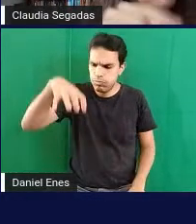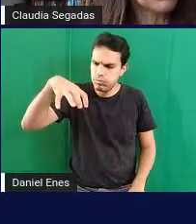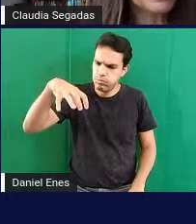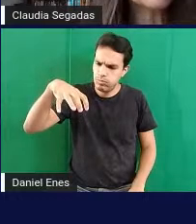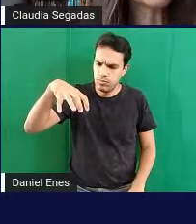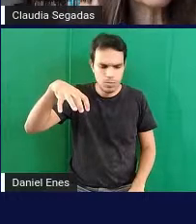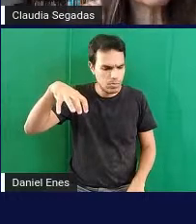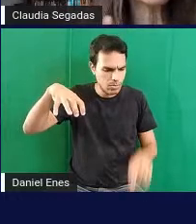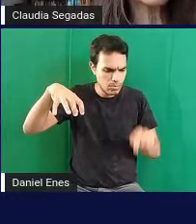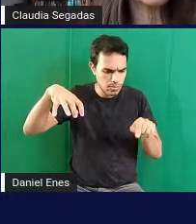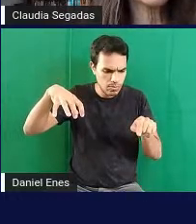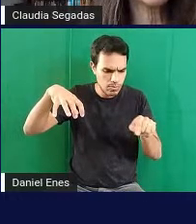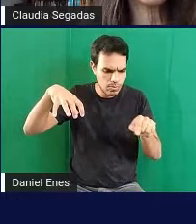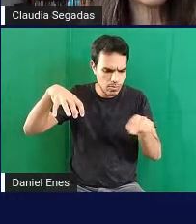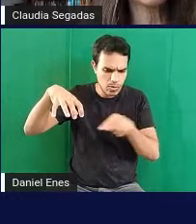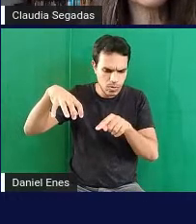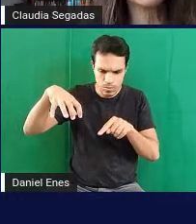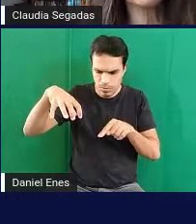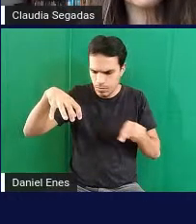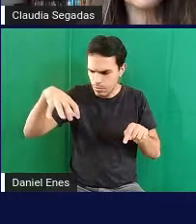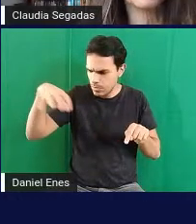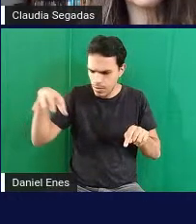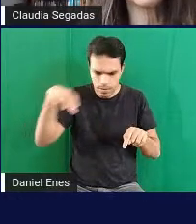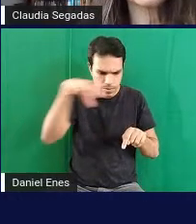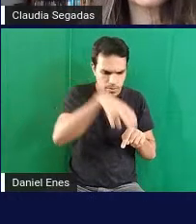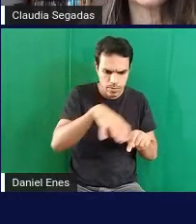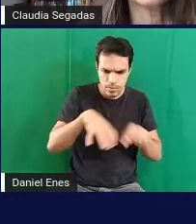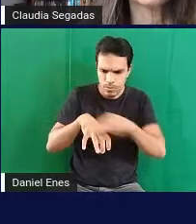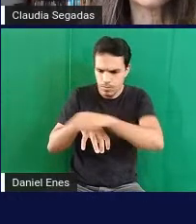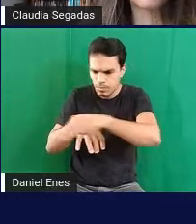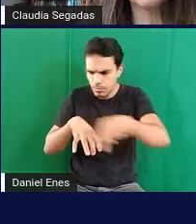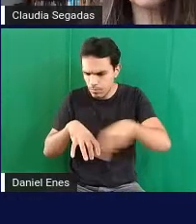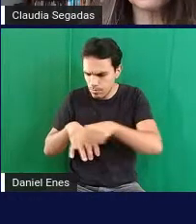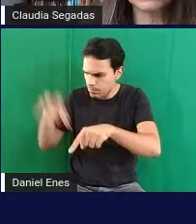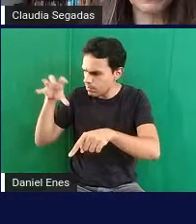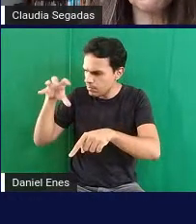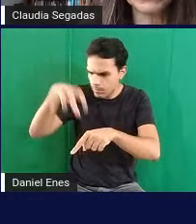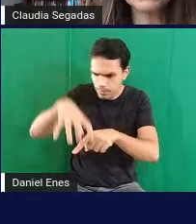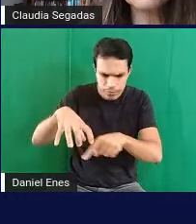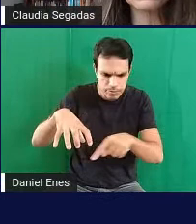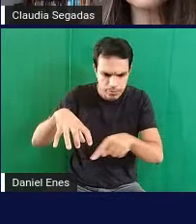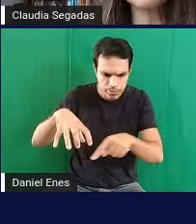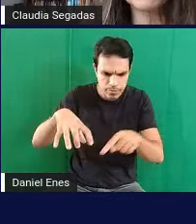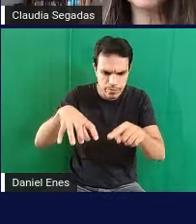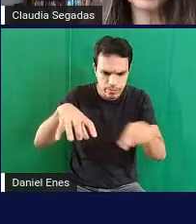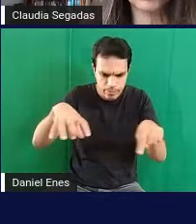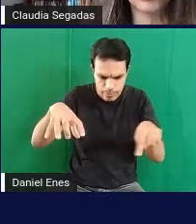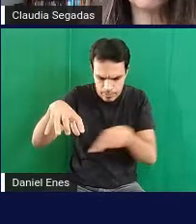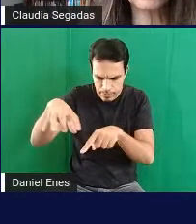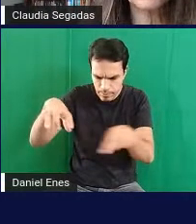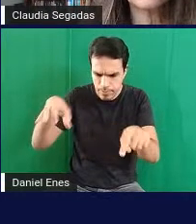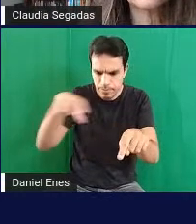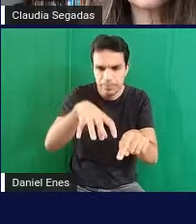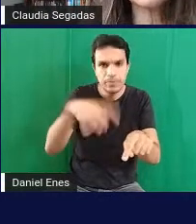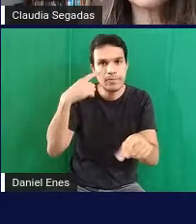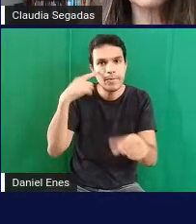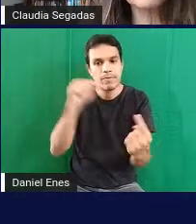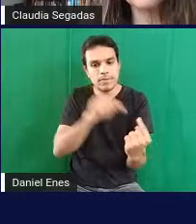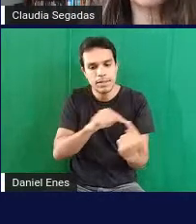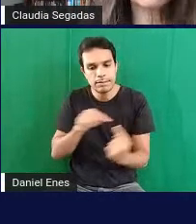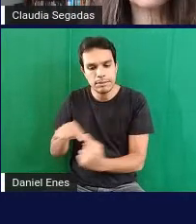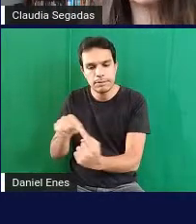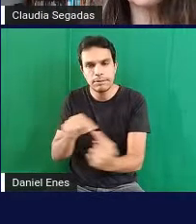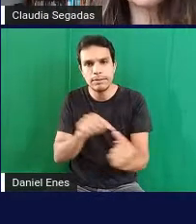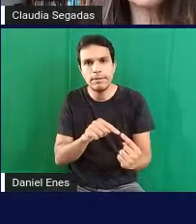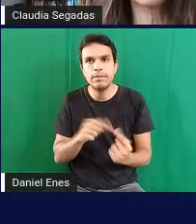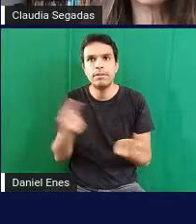quer dizer o polígono que correspondia é uma das faces do sólido vocês estão vendo que tem uma mesa que tem vários jogos e